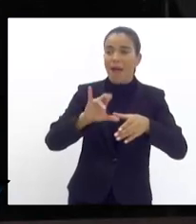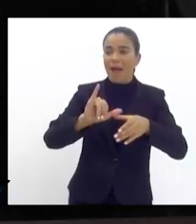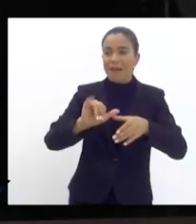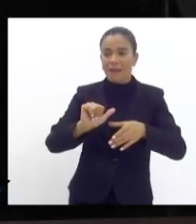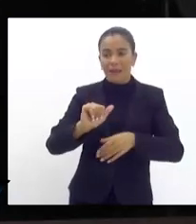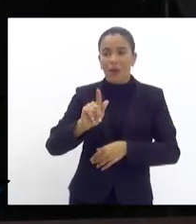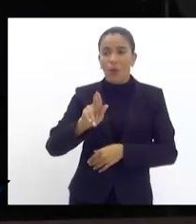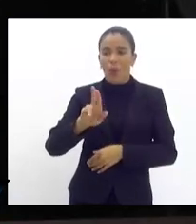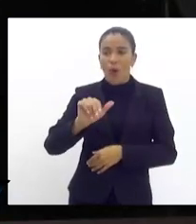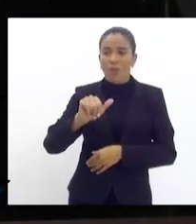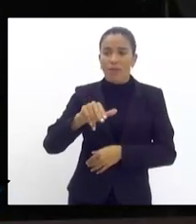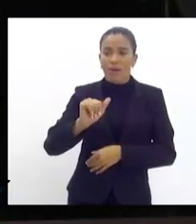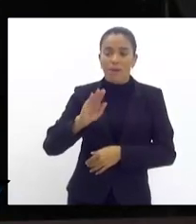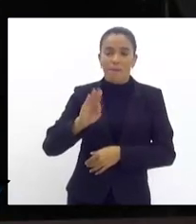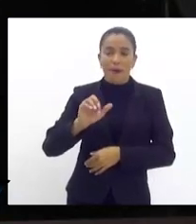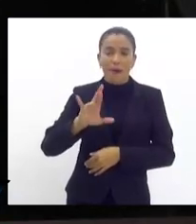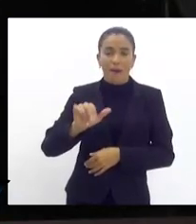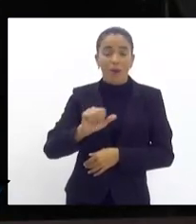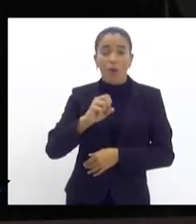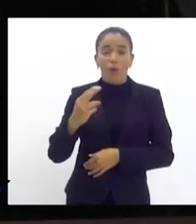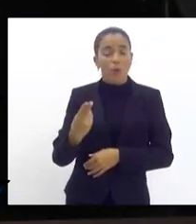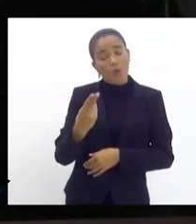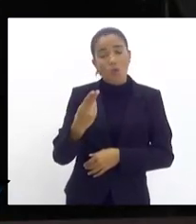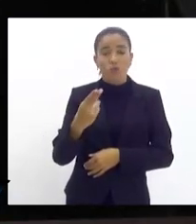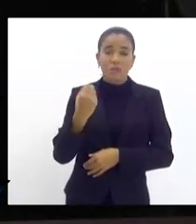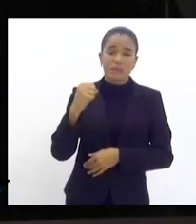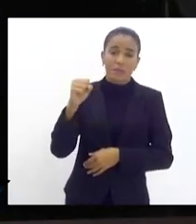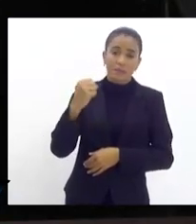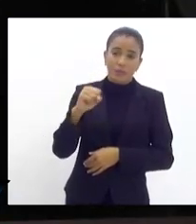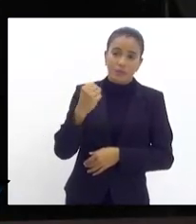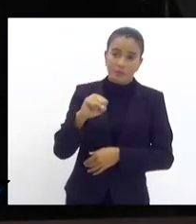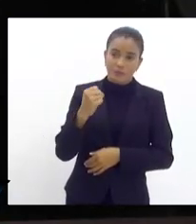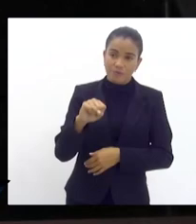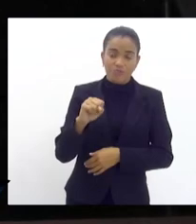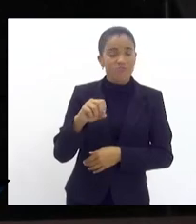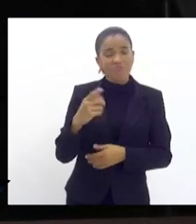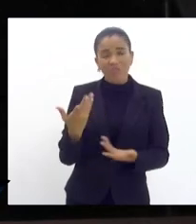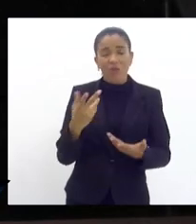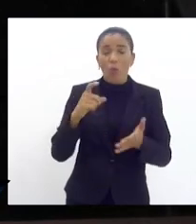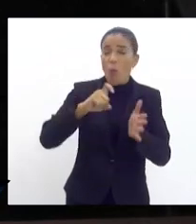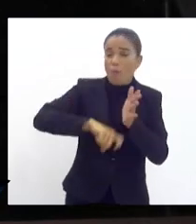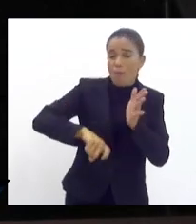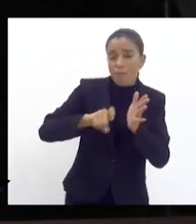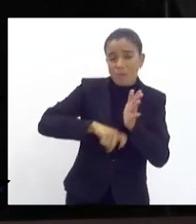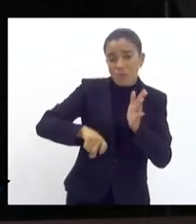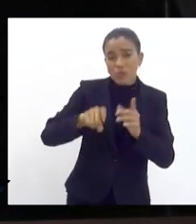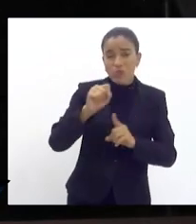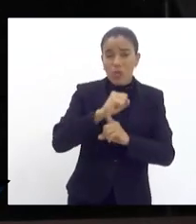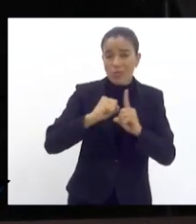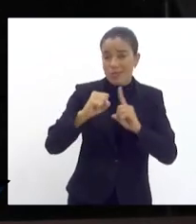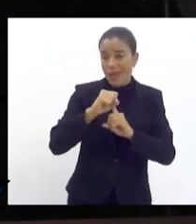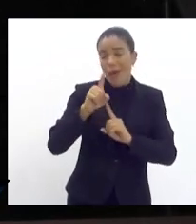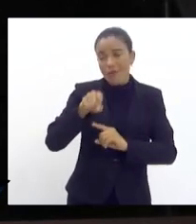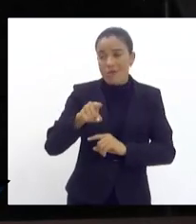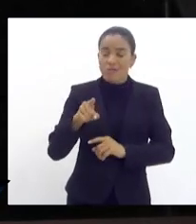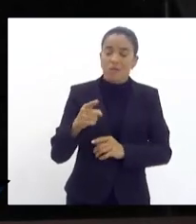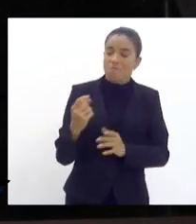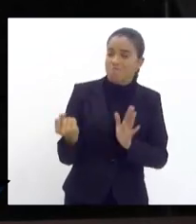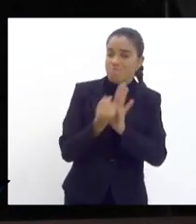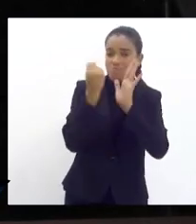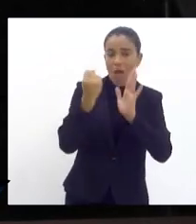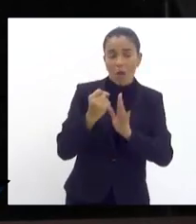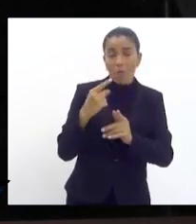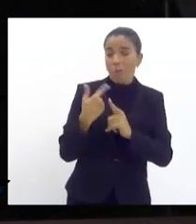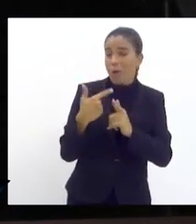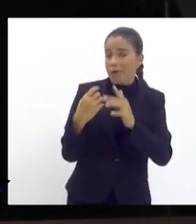Sepitiba então nós não podemos aceitar esse tipo de situação a tarifa social vai ser um marco porque as empresas vão ter que se adequar